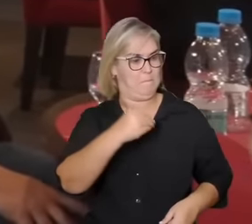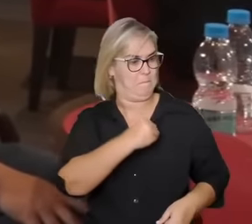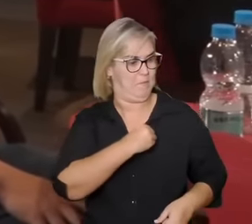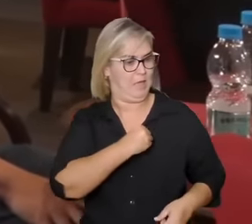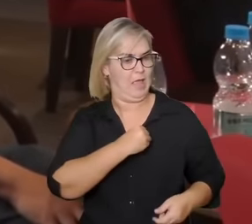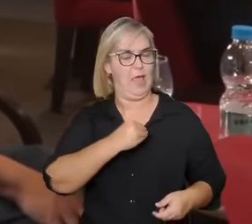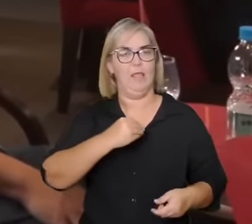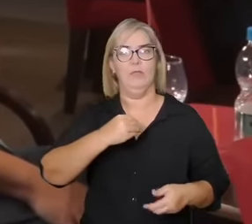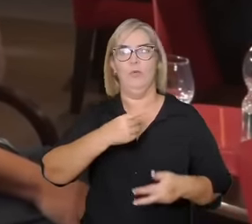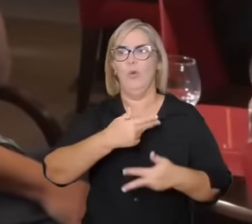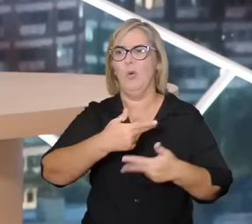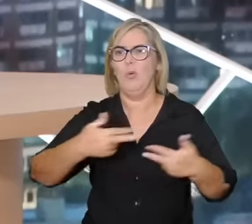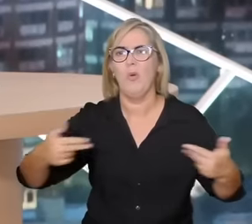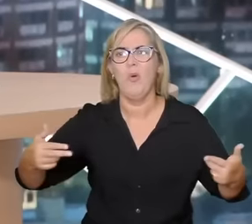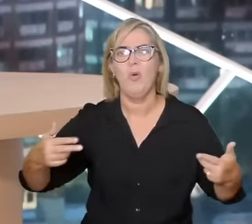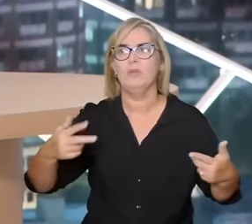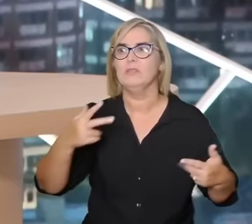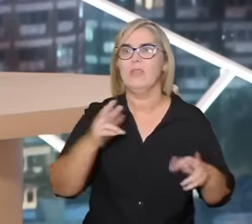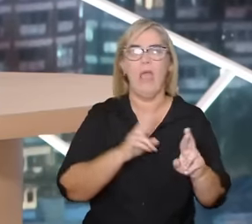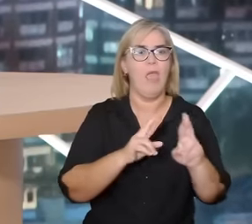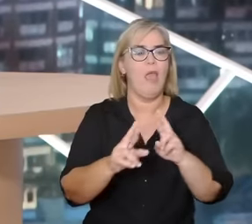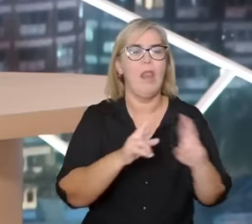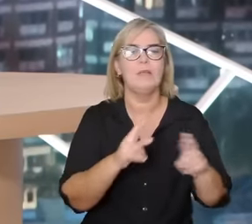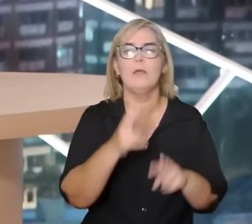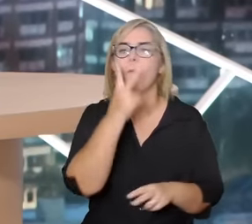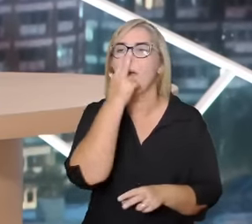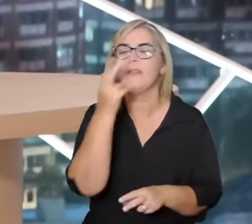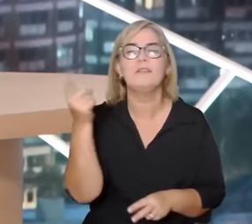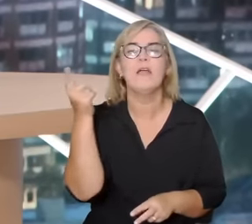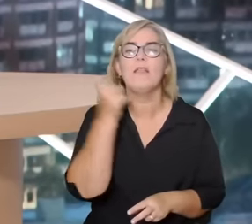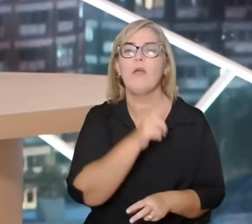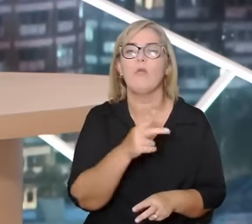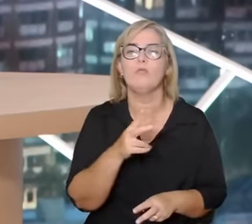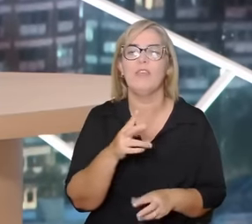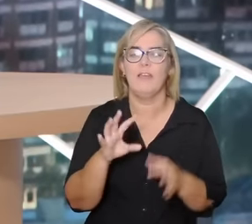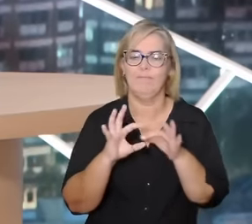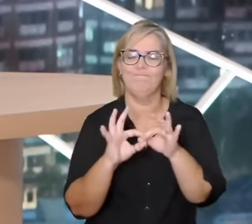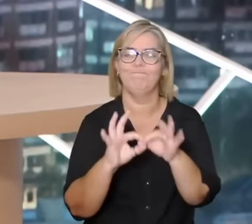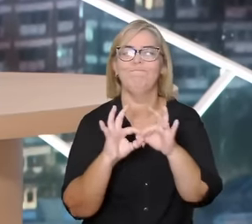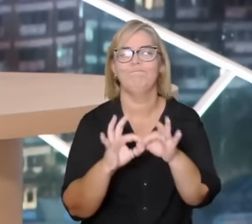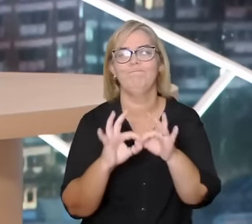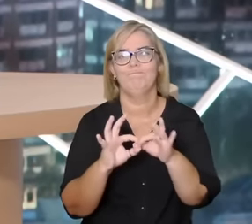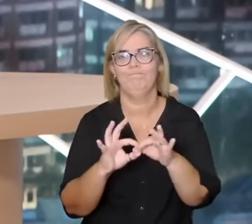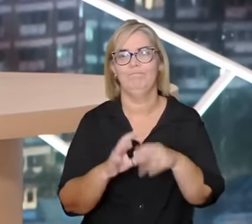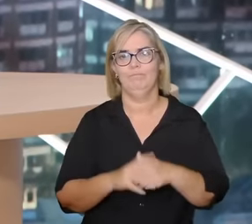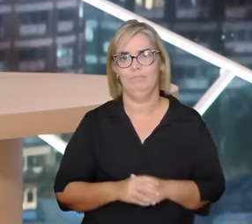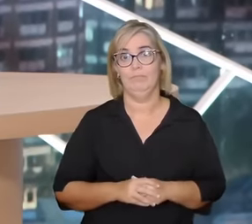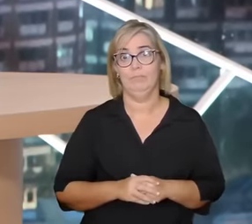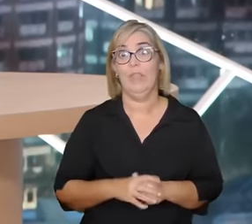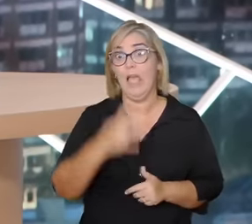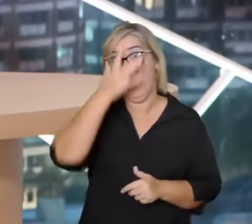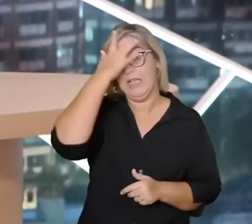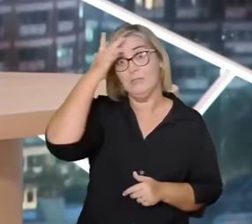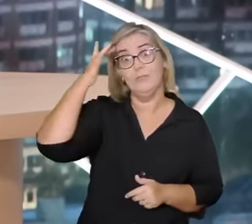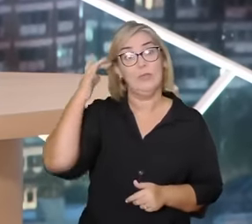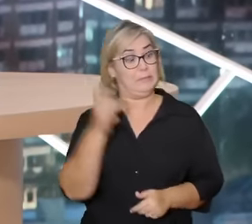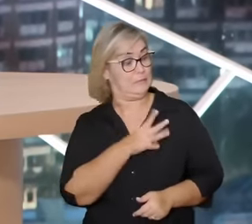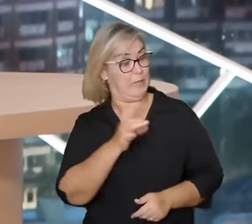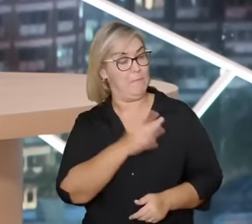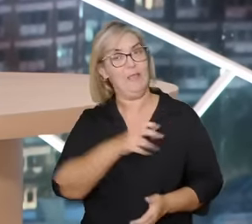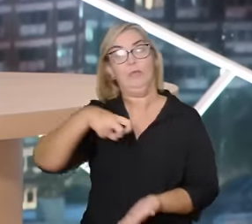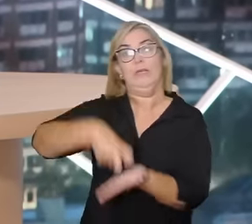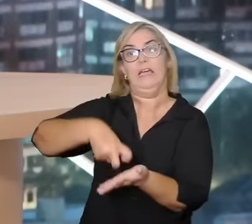relação do humano com o mundo e é necessário temer uma punição eterna então